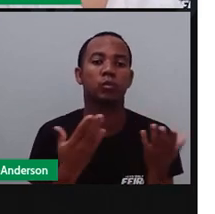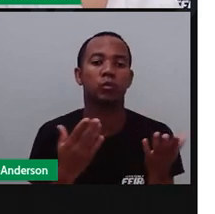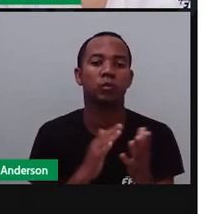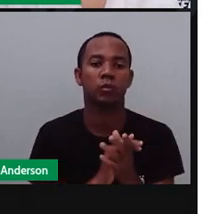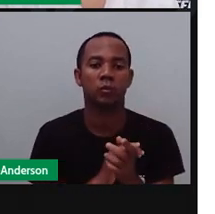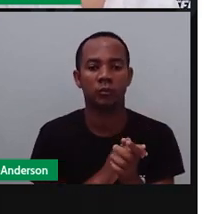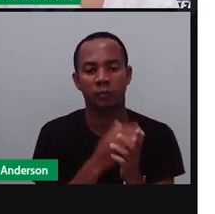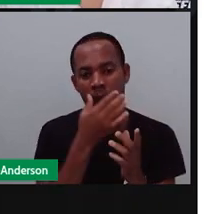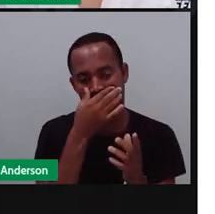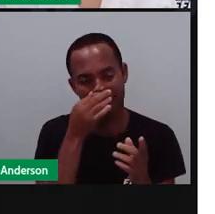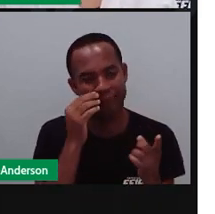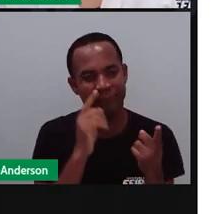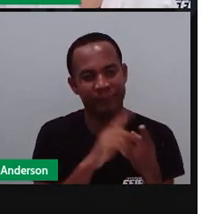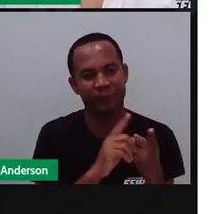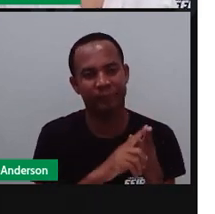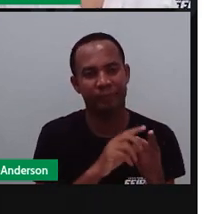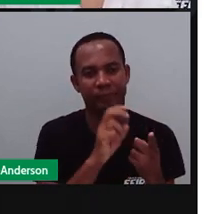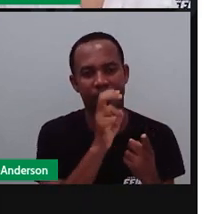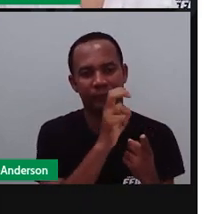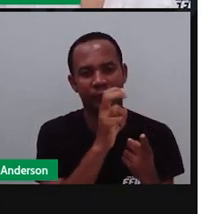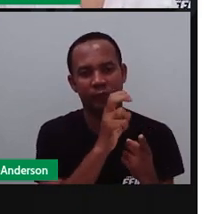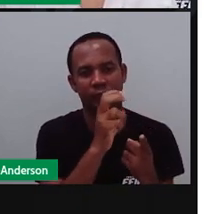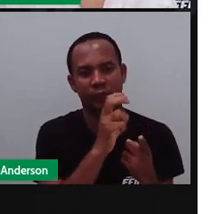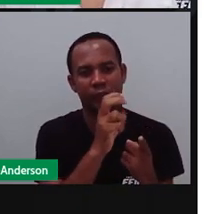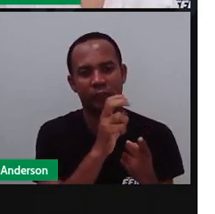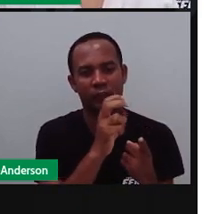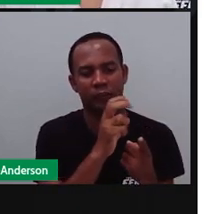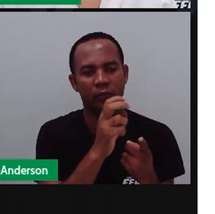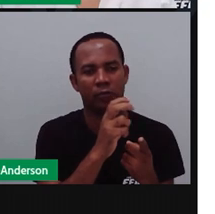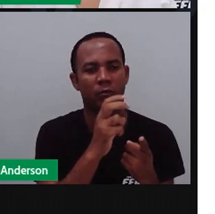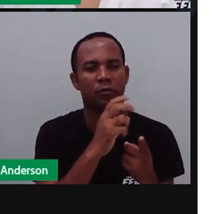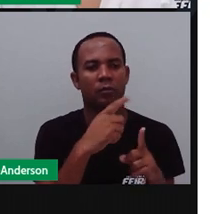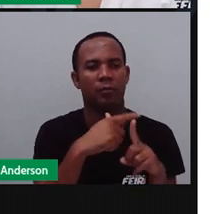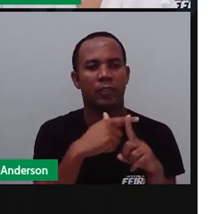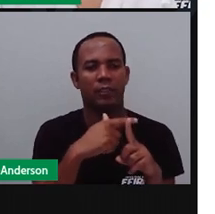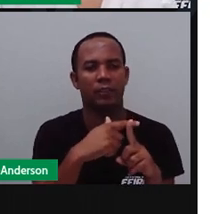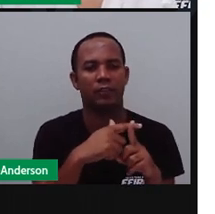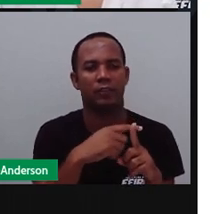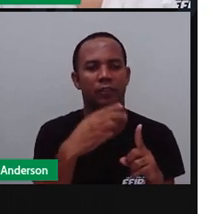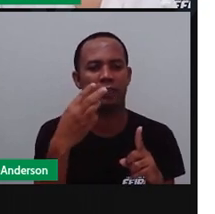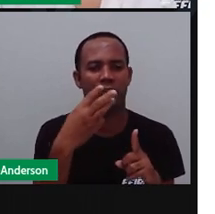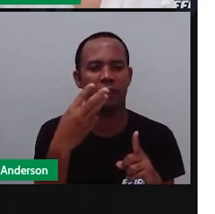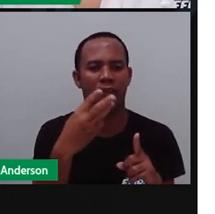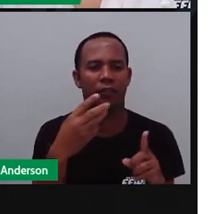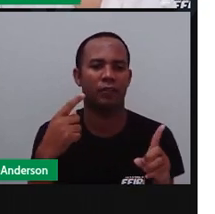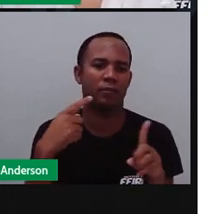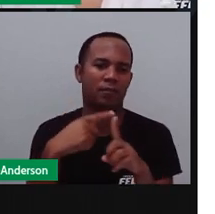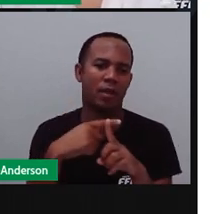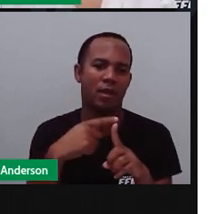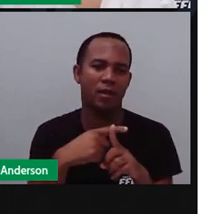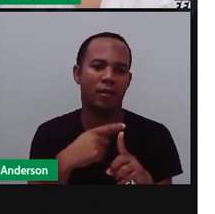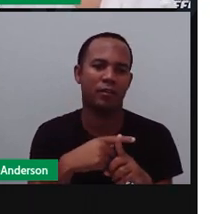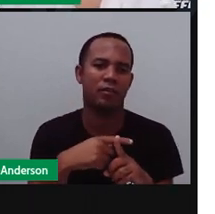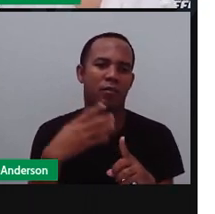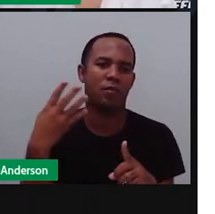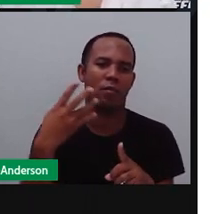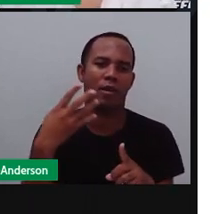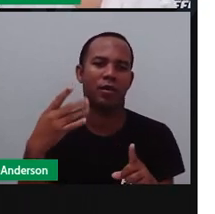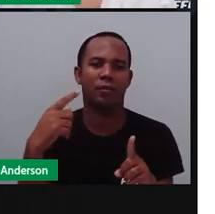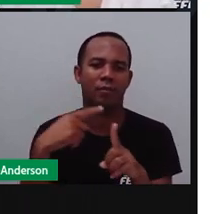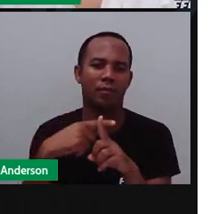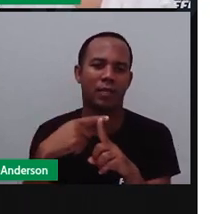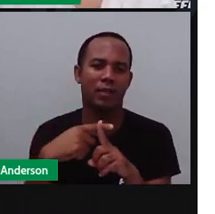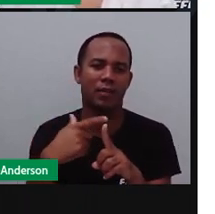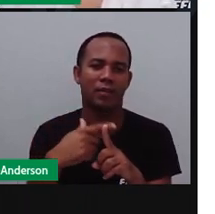Ela comprou, né? Cinco, mais três, mais quatro, mais seis.